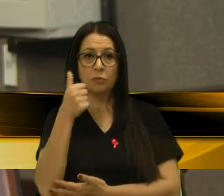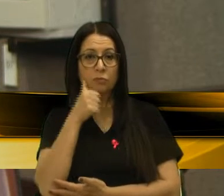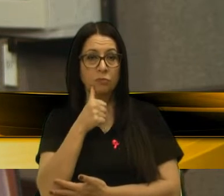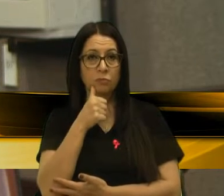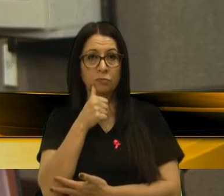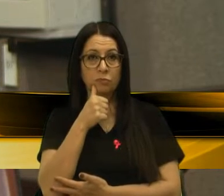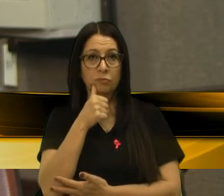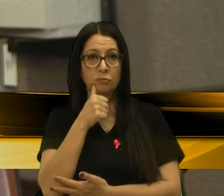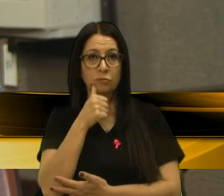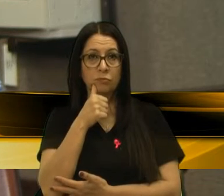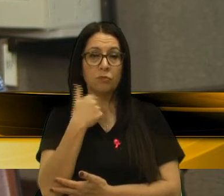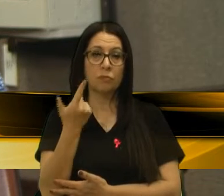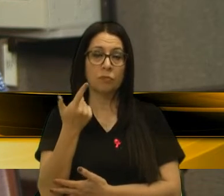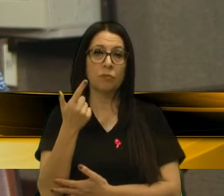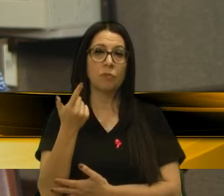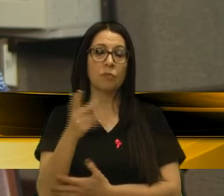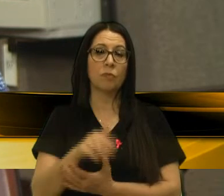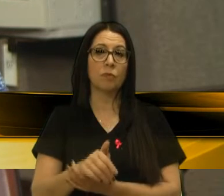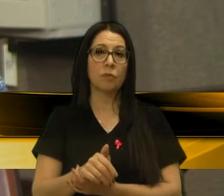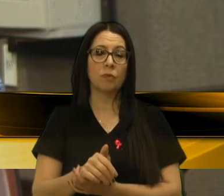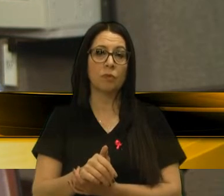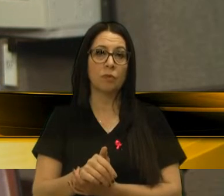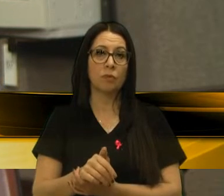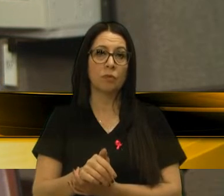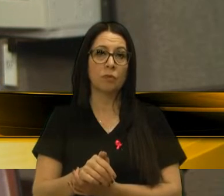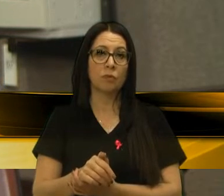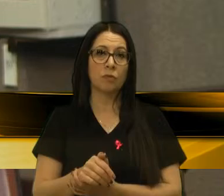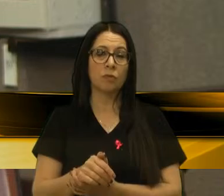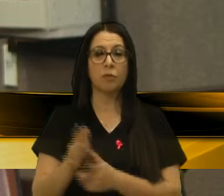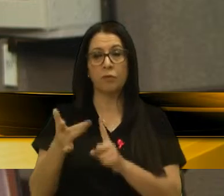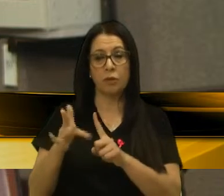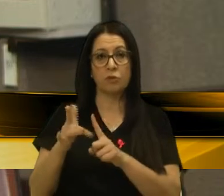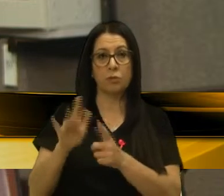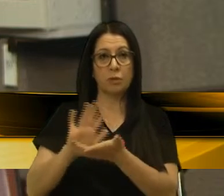foram vítimas desses assassinatos.